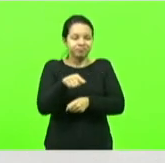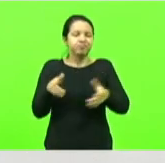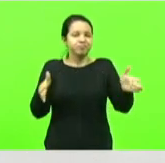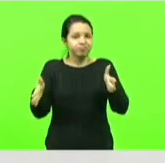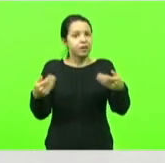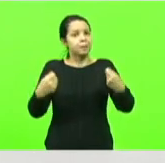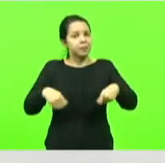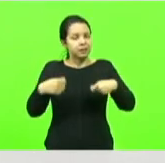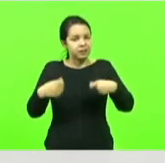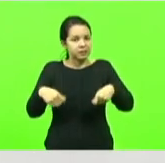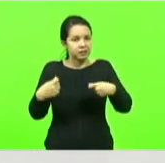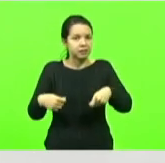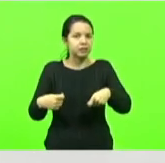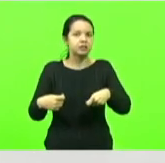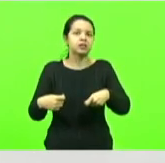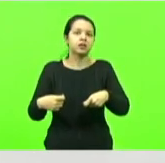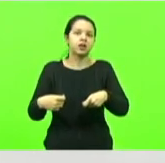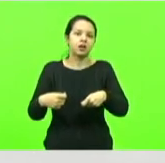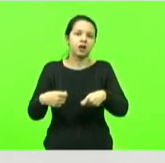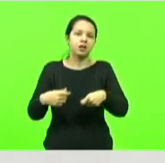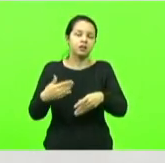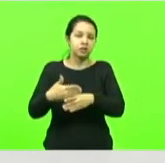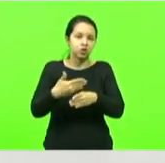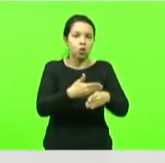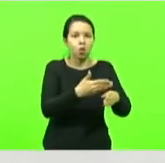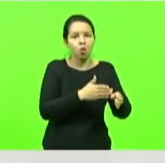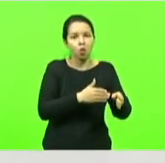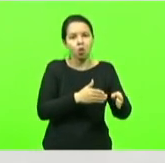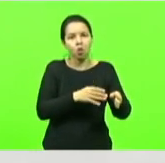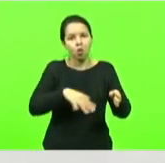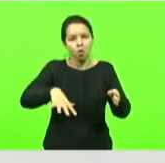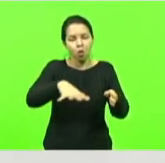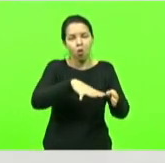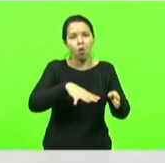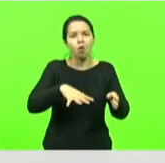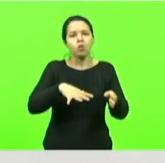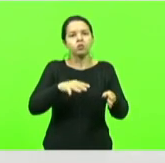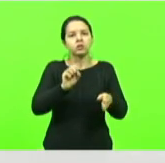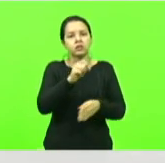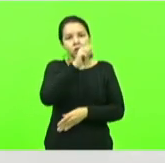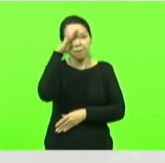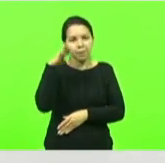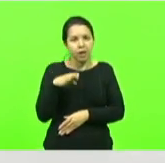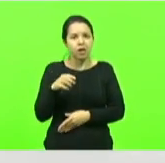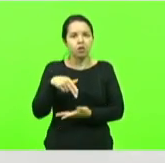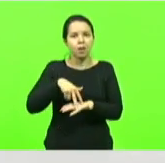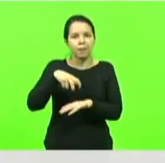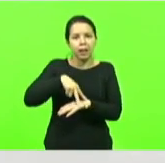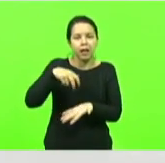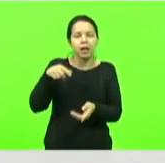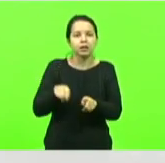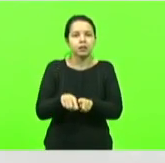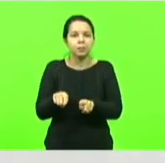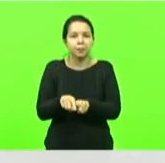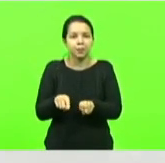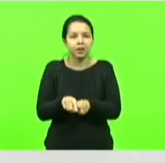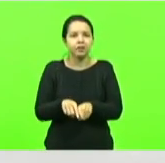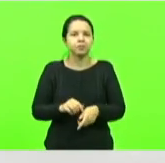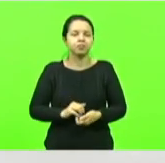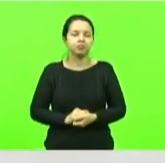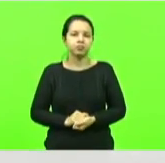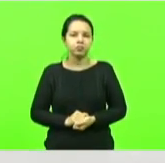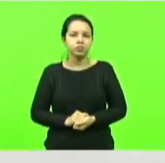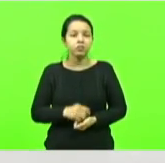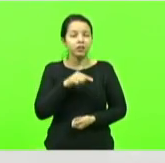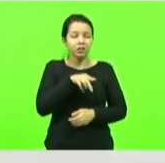tanto no município de São Bento como de Campo Alegre e além de ser uma rodovia sinuosa com aclividade com